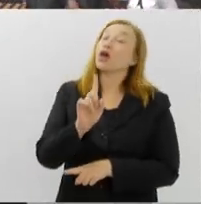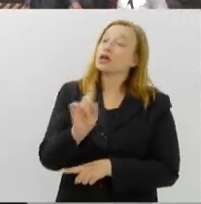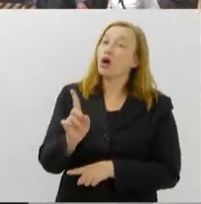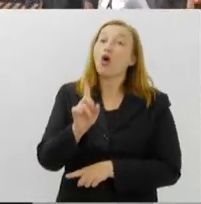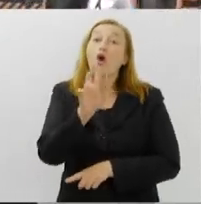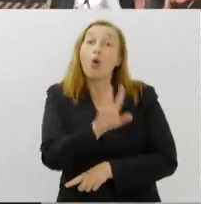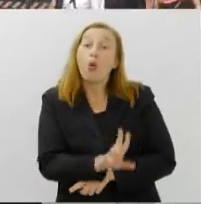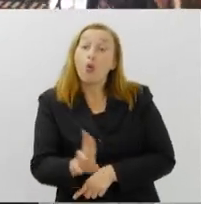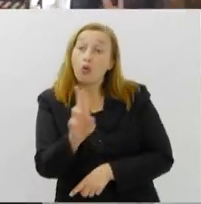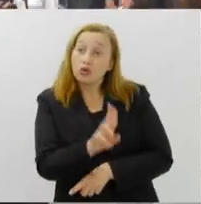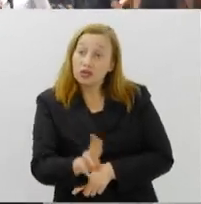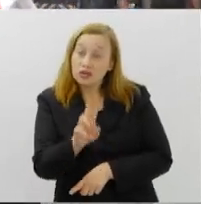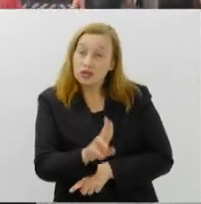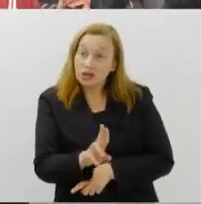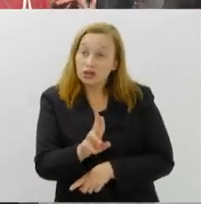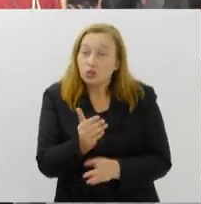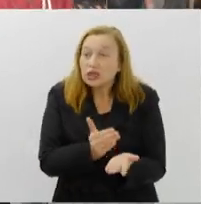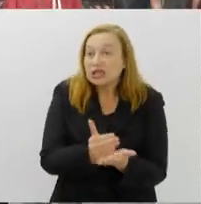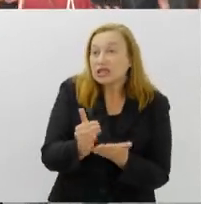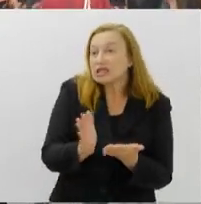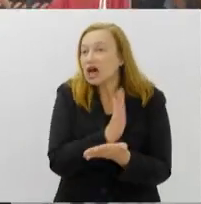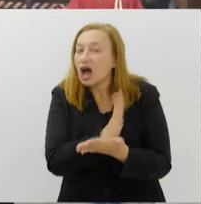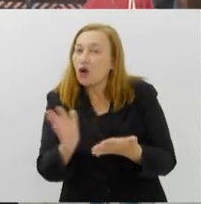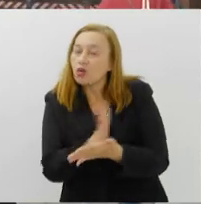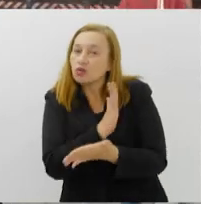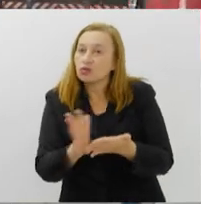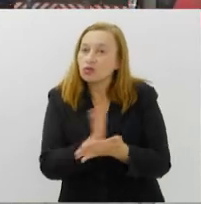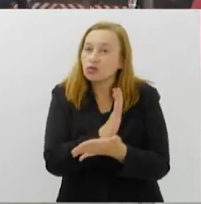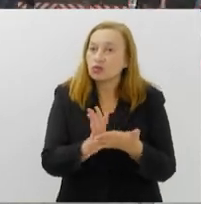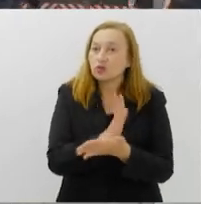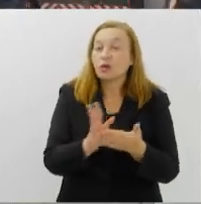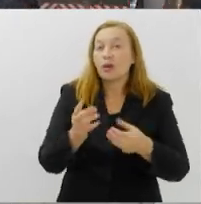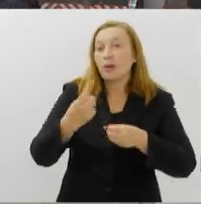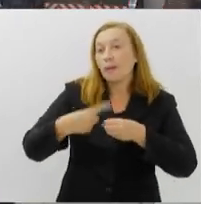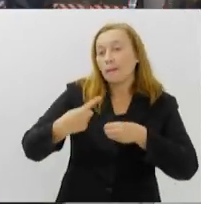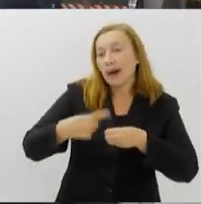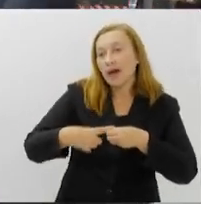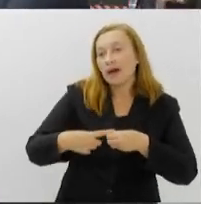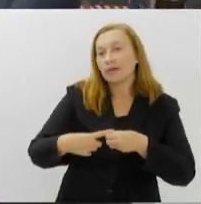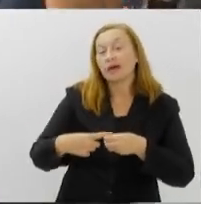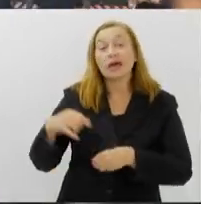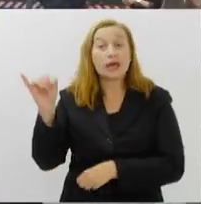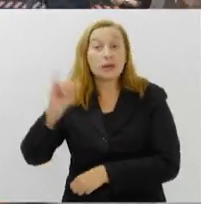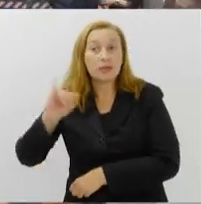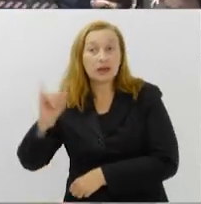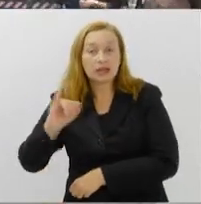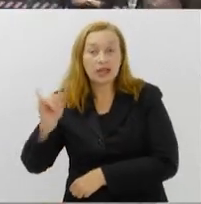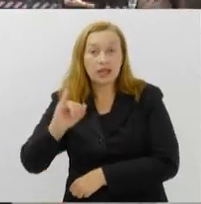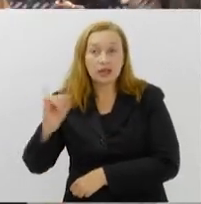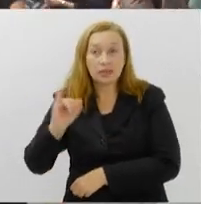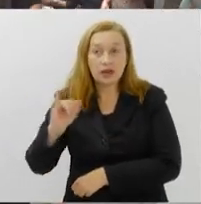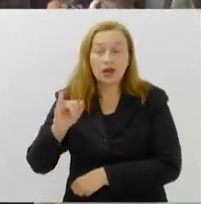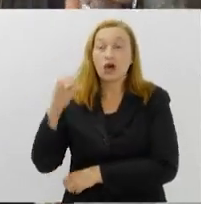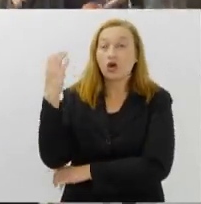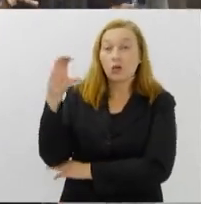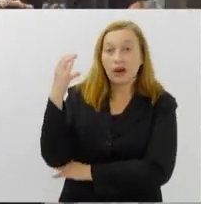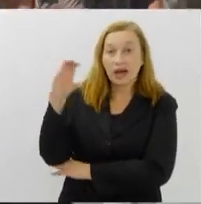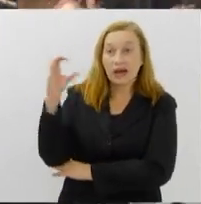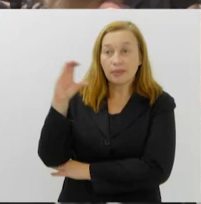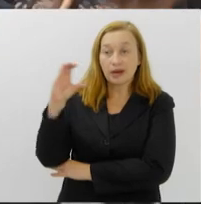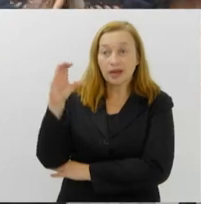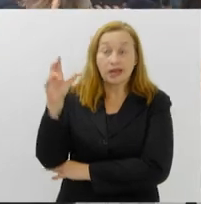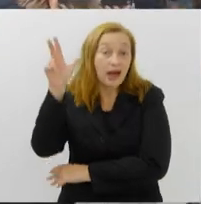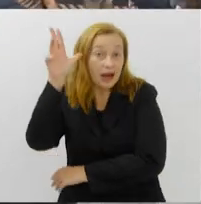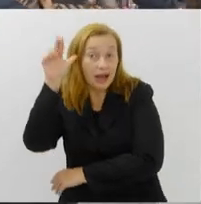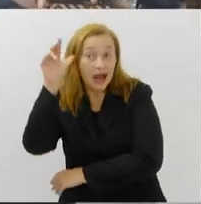início de um Polo de alguns bairros como Ipanema, Copacabana, Gávea. Estamos indo para o Leblon, Botafogo, entre outros.